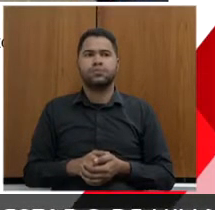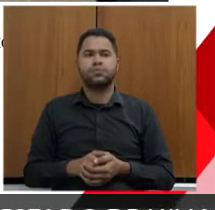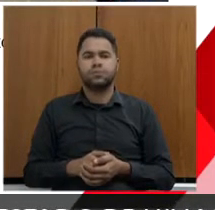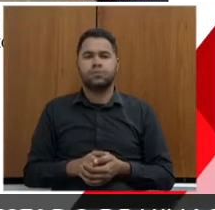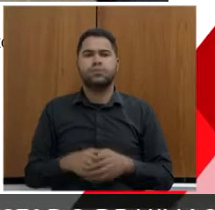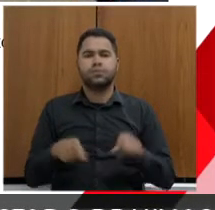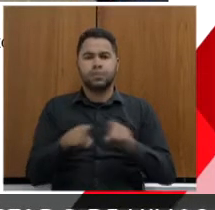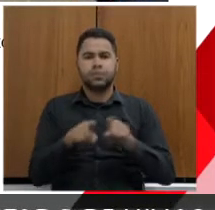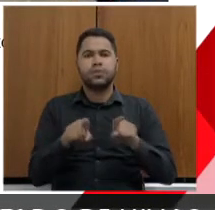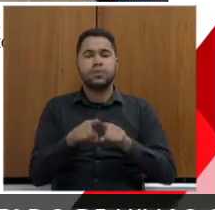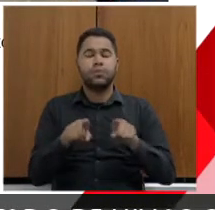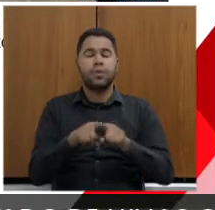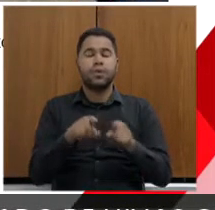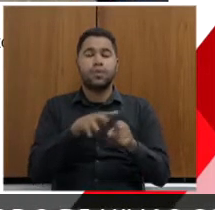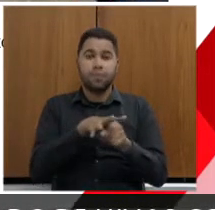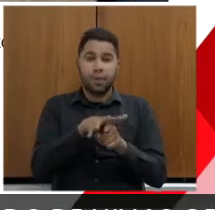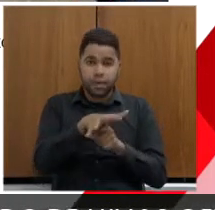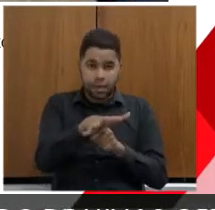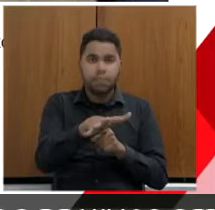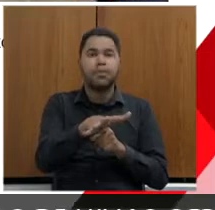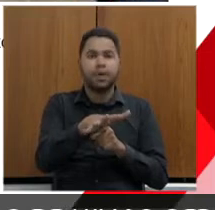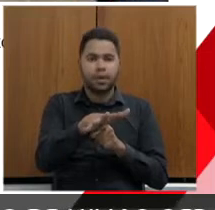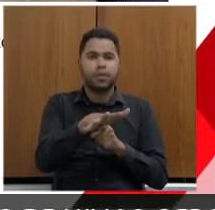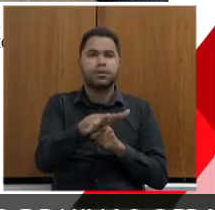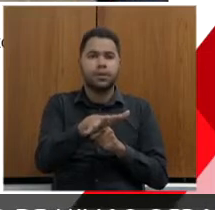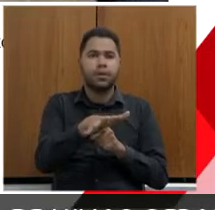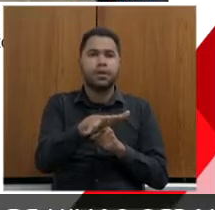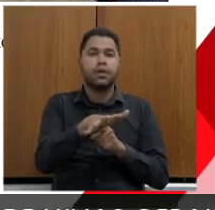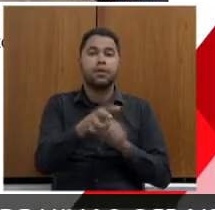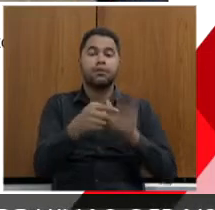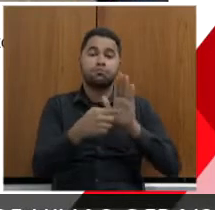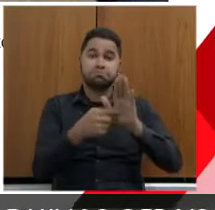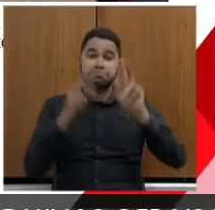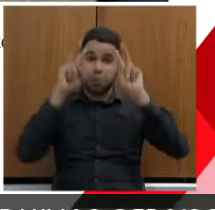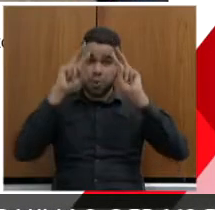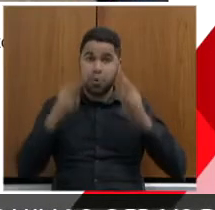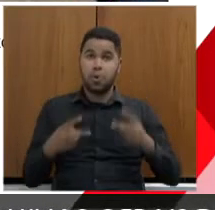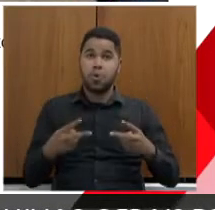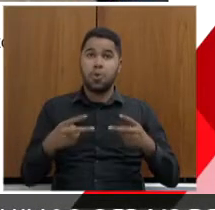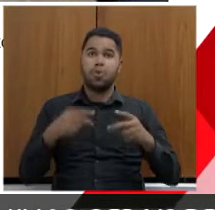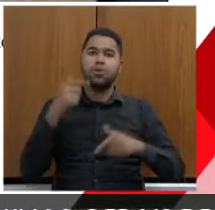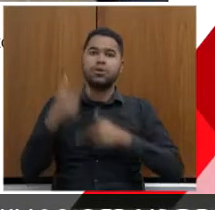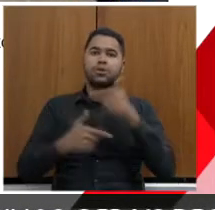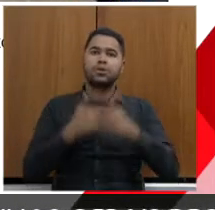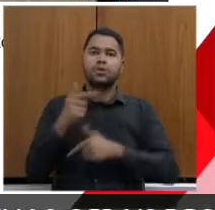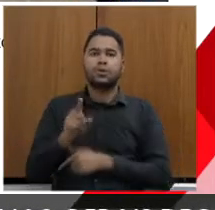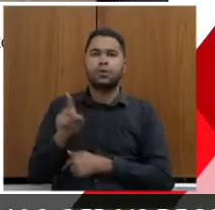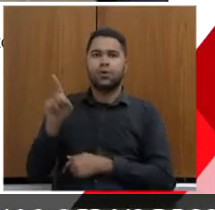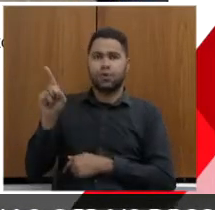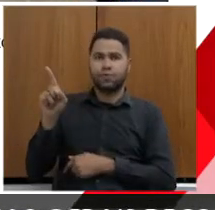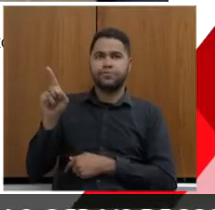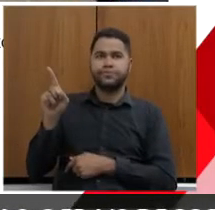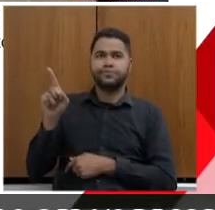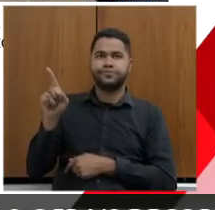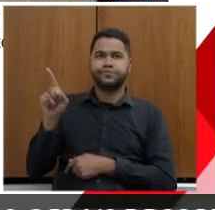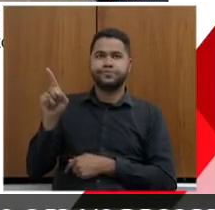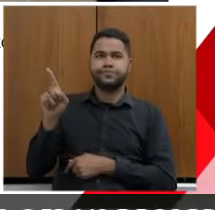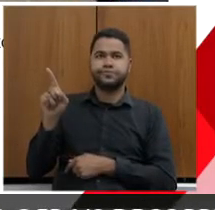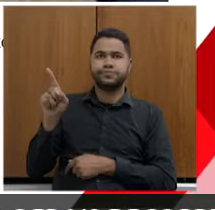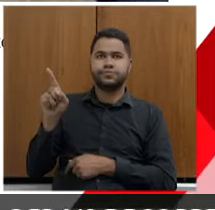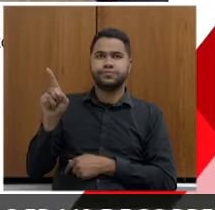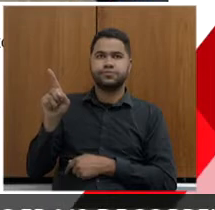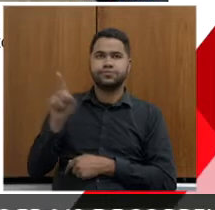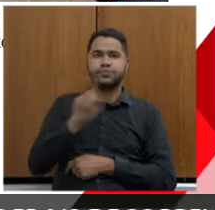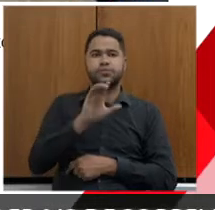Uma demanda que o senhor nos trouxe, e aqui eu queria reconhecer um trabalho que o senhor fez, Cambuí e Consolação. Cambuí e Consolação.